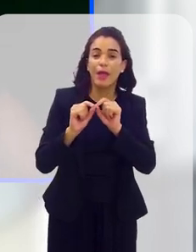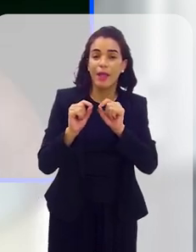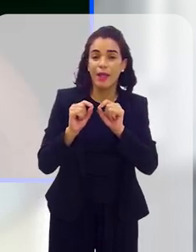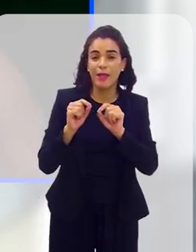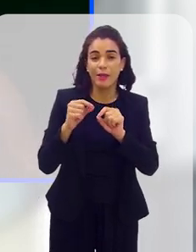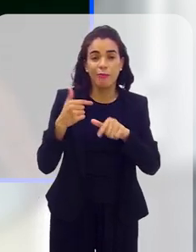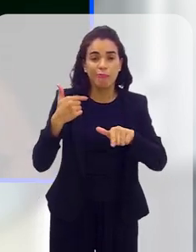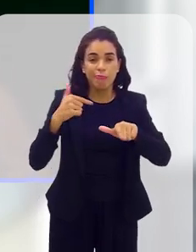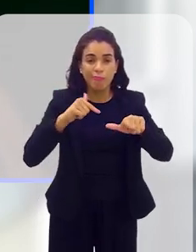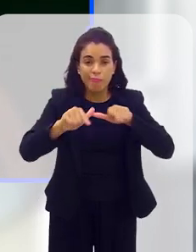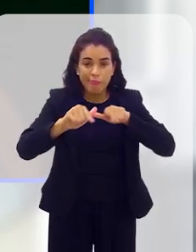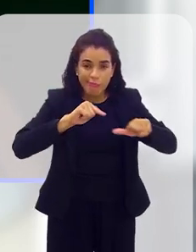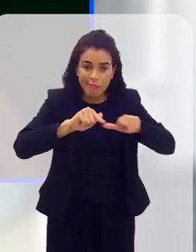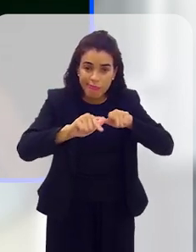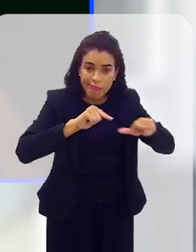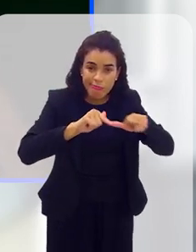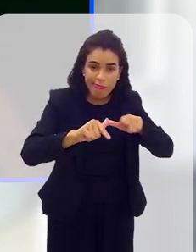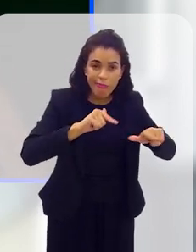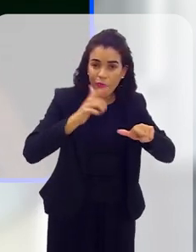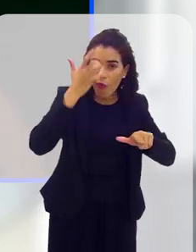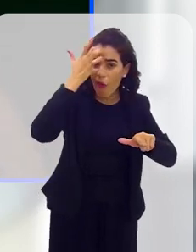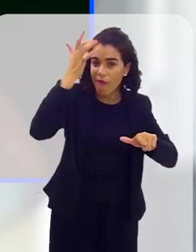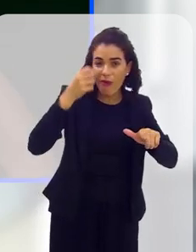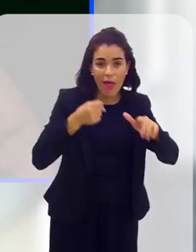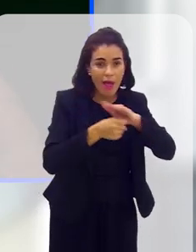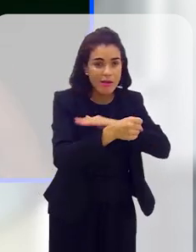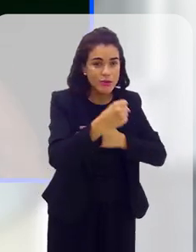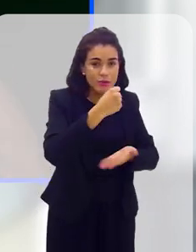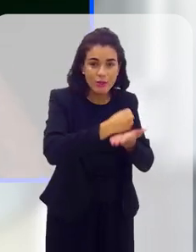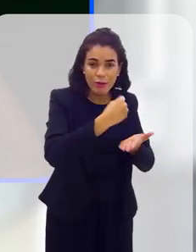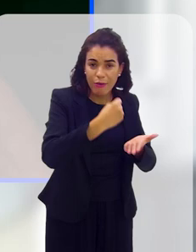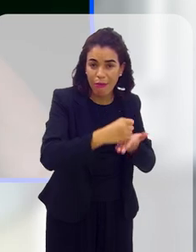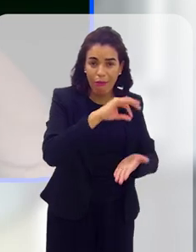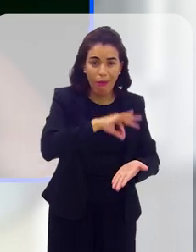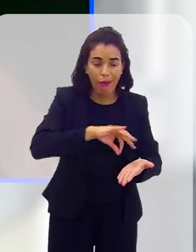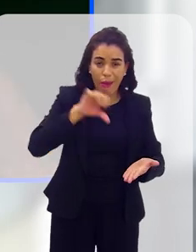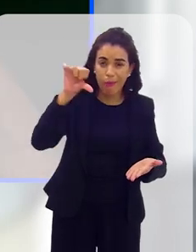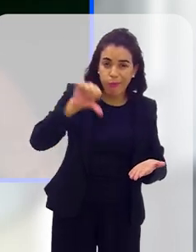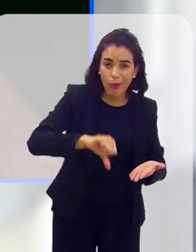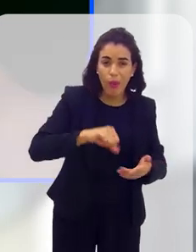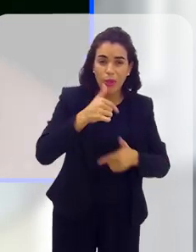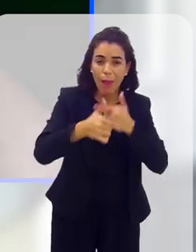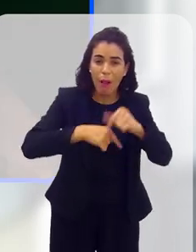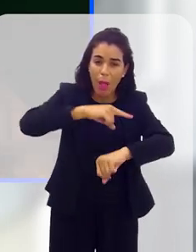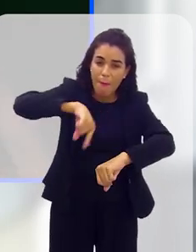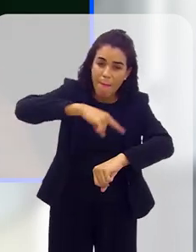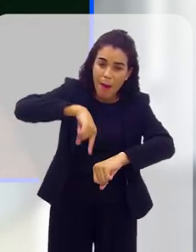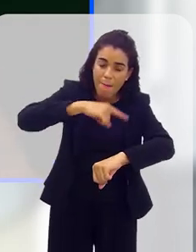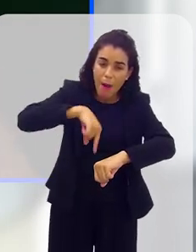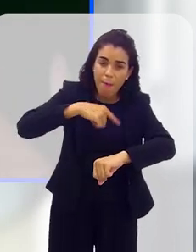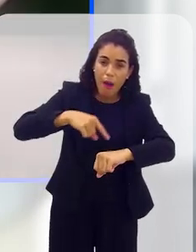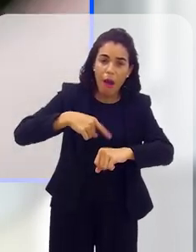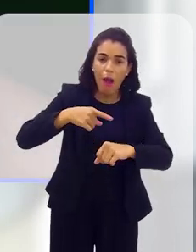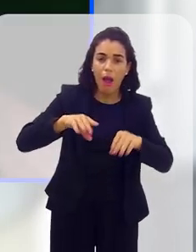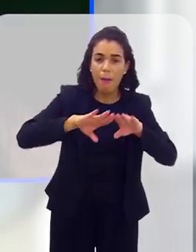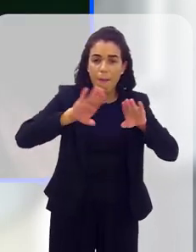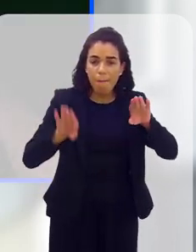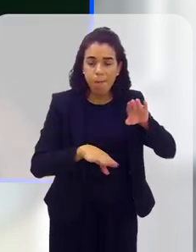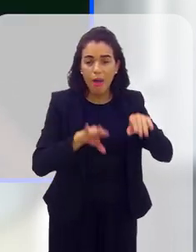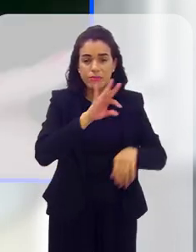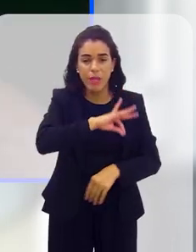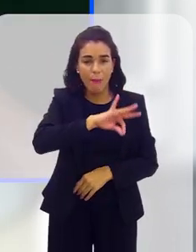reclamam que o emprego, né, não está fácil, os salários não estão bons, porque a jornada de trabalho exaustiva,